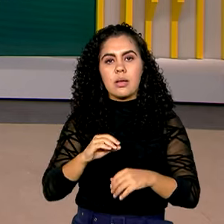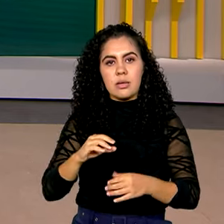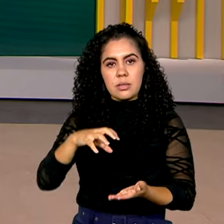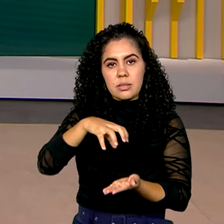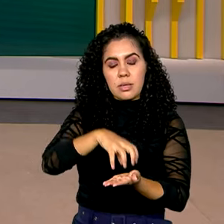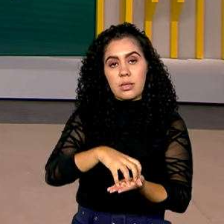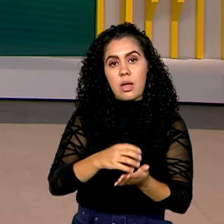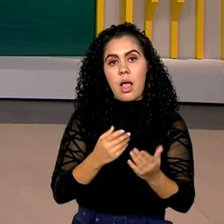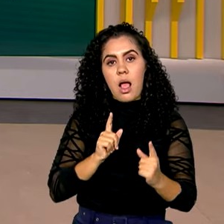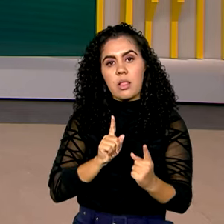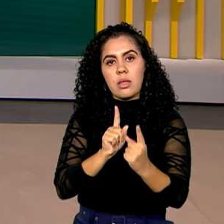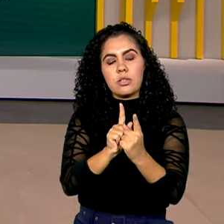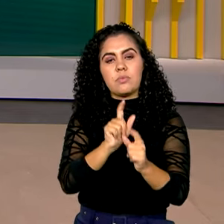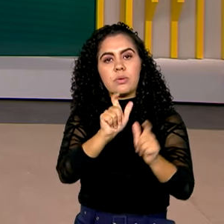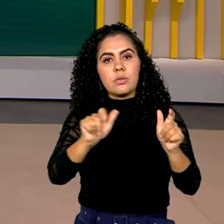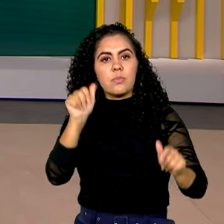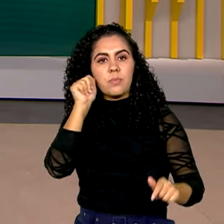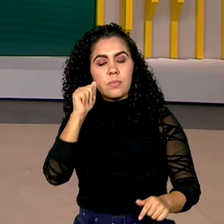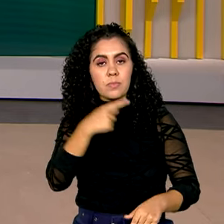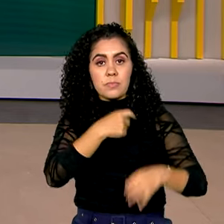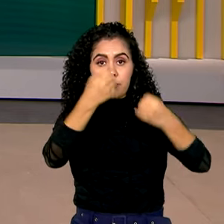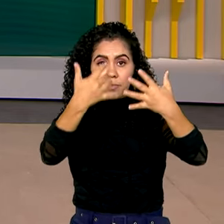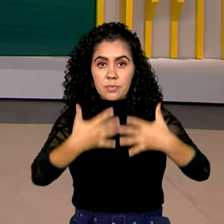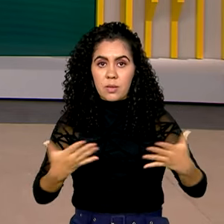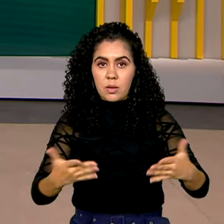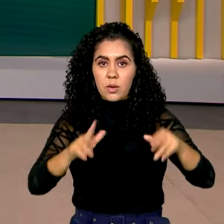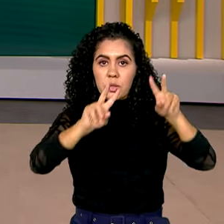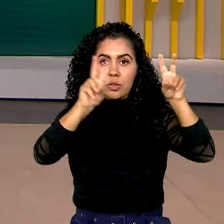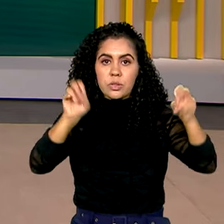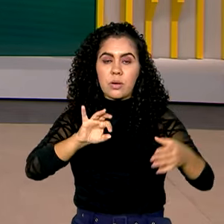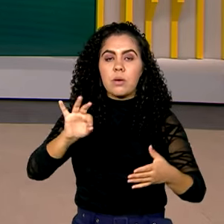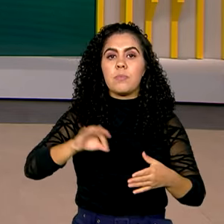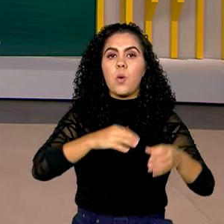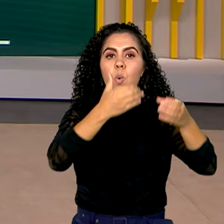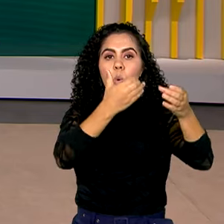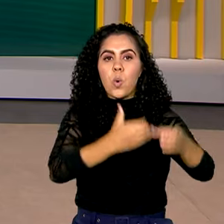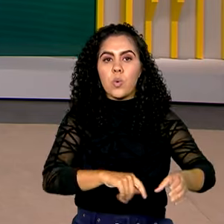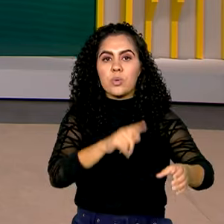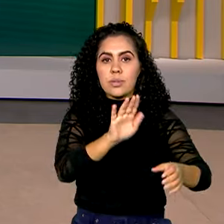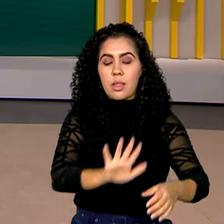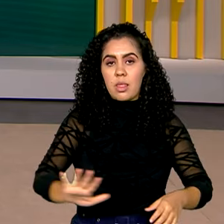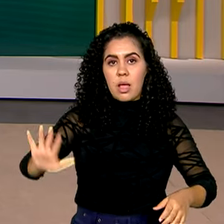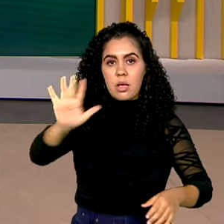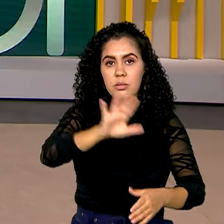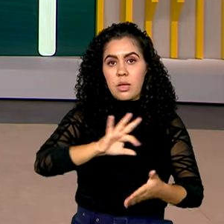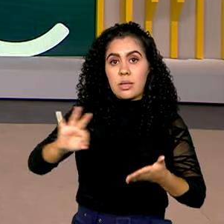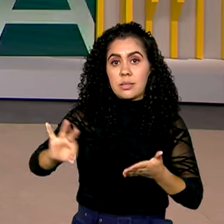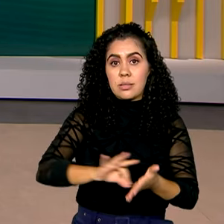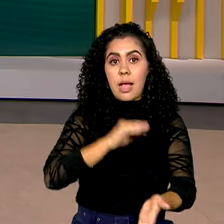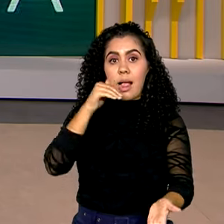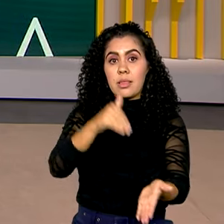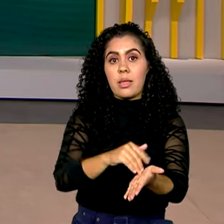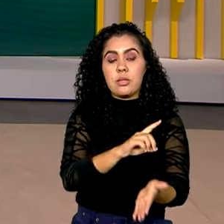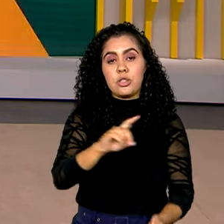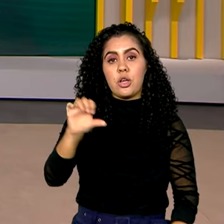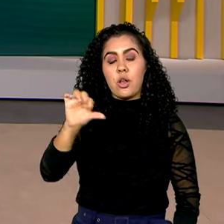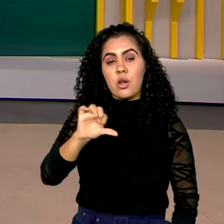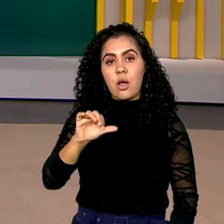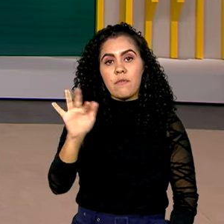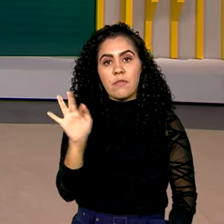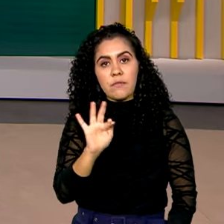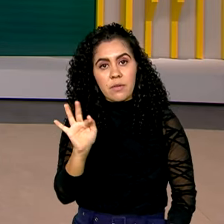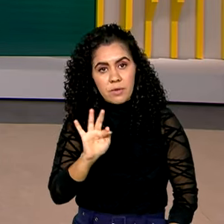As inscrições para o concurso nacional unificado vão até o dia 9 de fevereiro. São mais de 6 mil vagas para 21